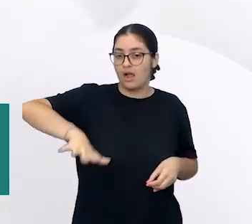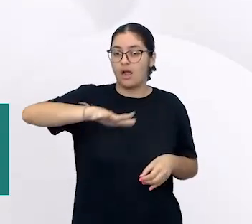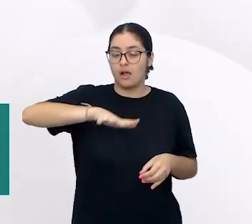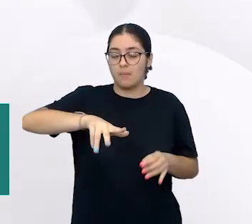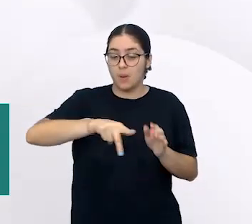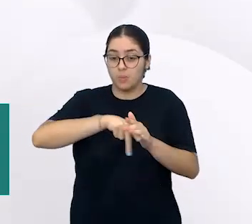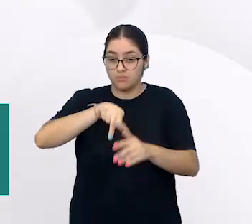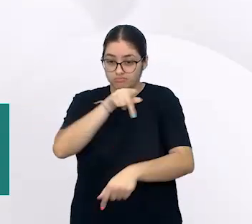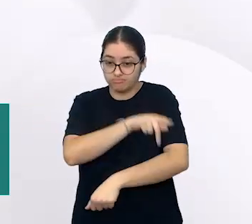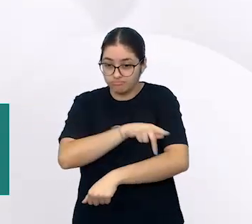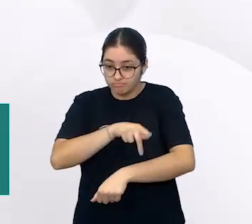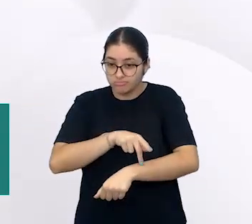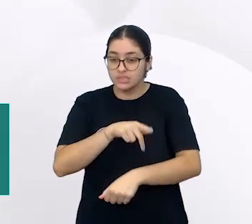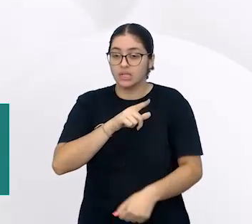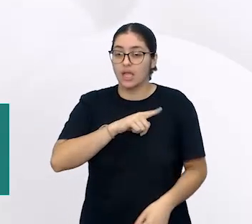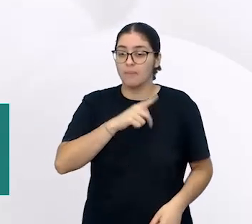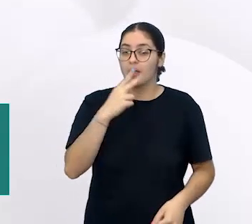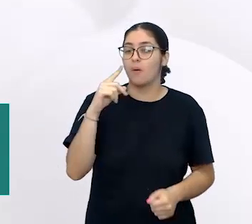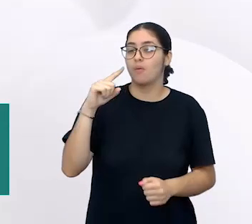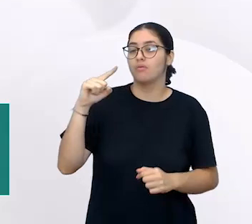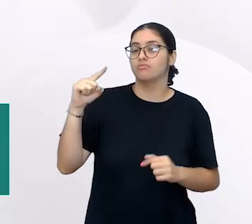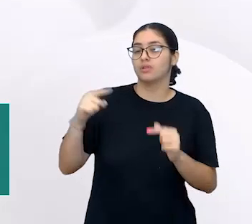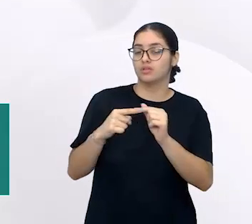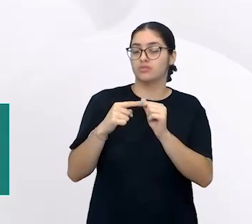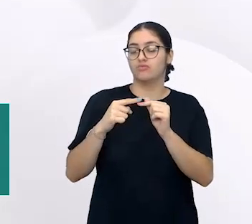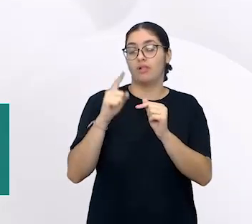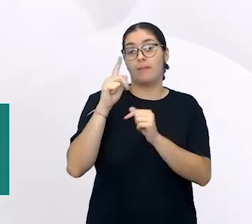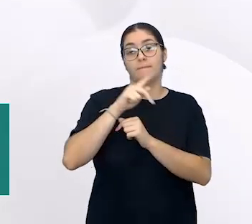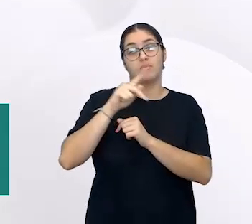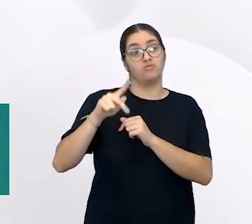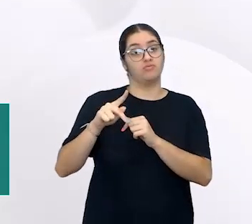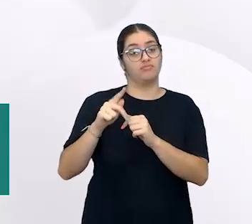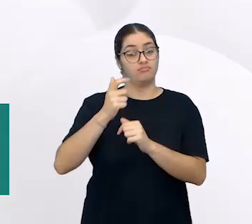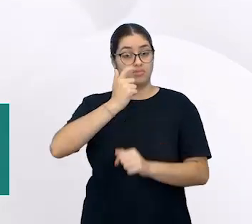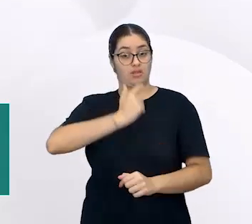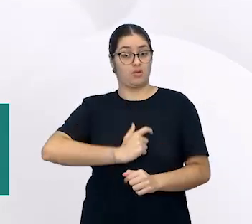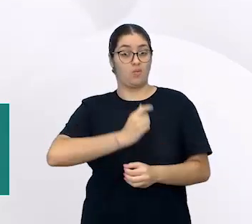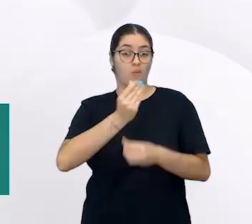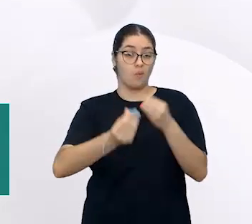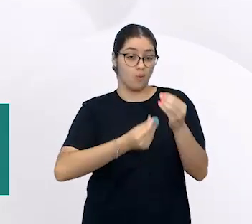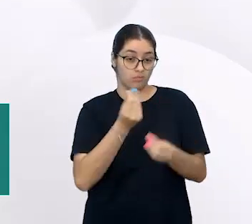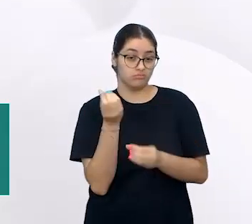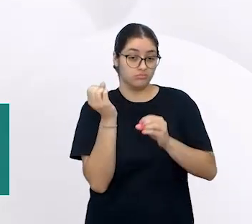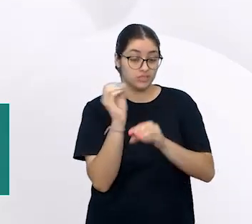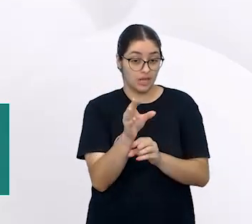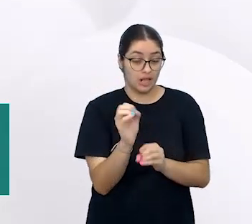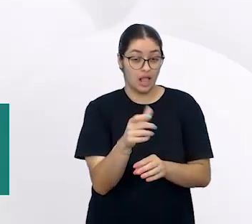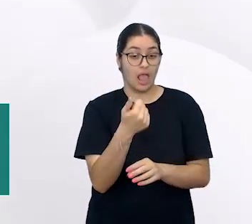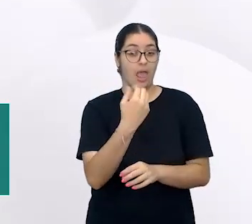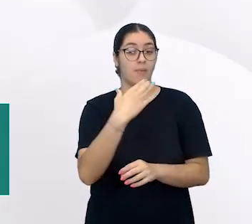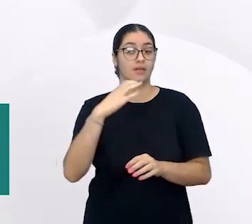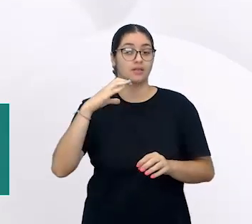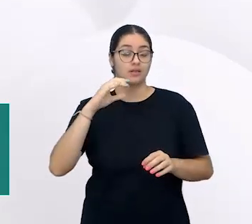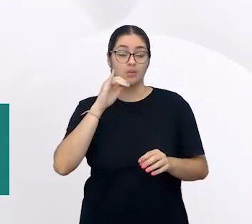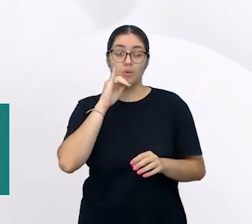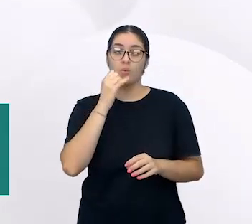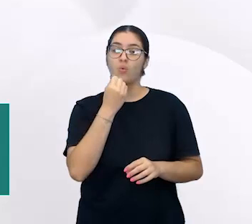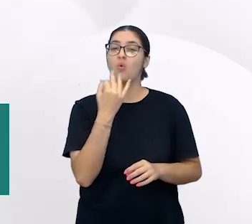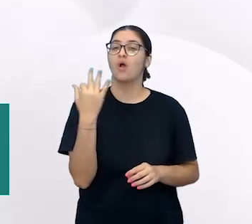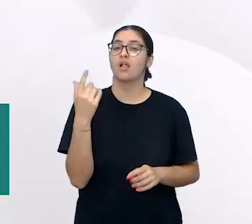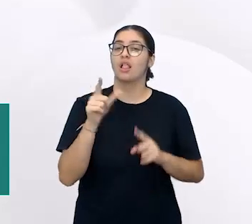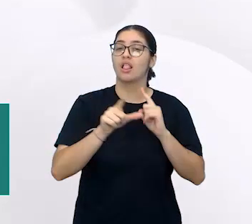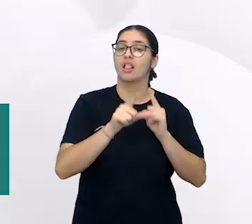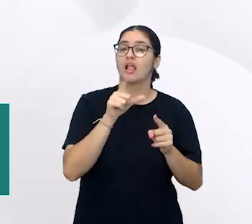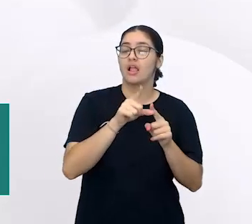vista pedagógico, está na intencionalidade do professor a alfabetização, né? Com quantas e quais letras se escreve.